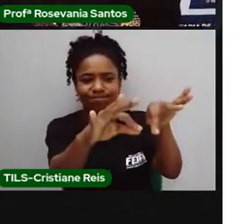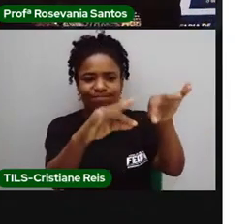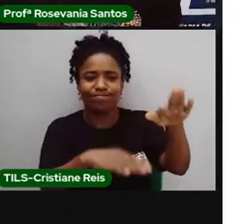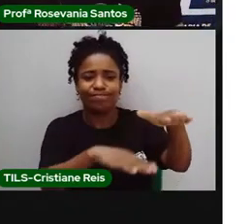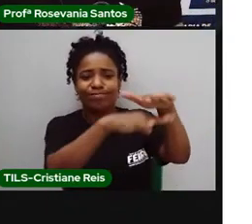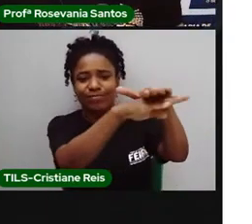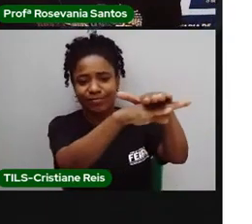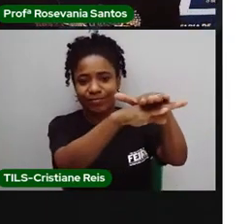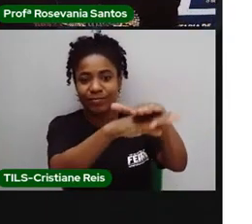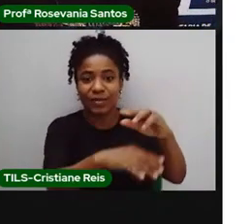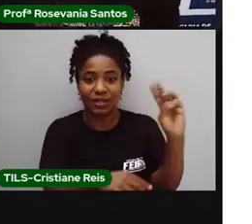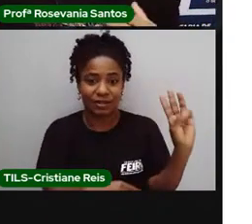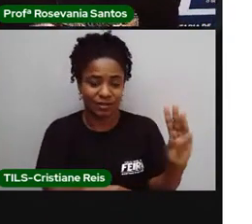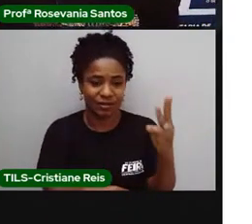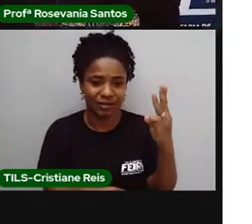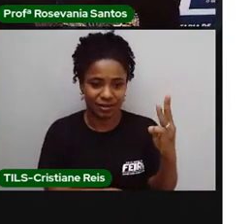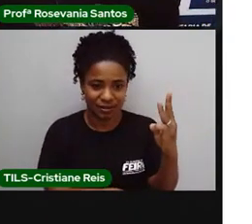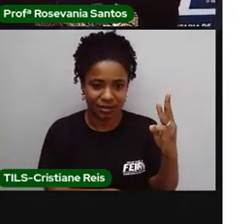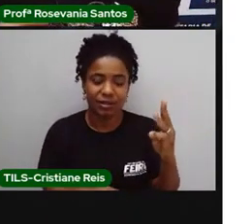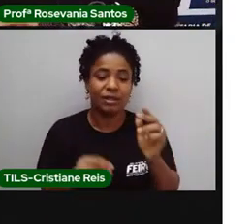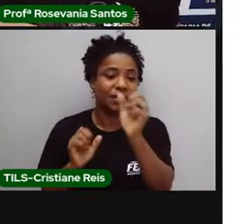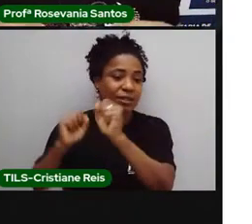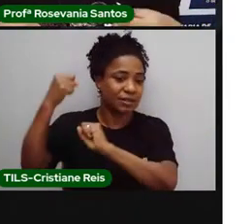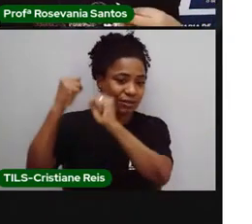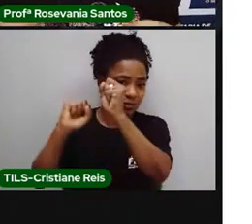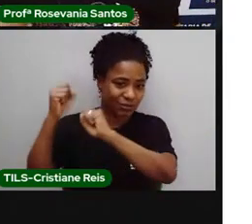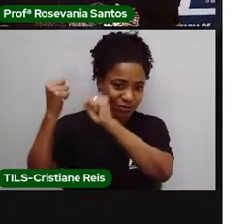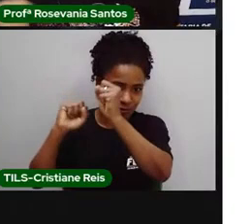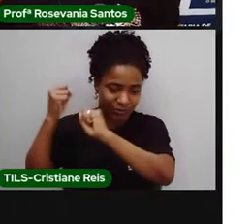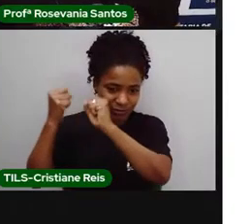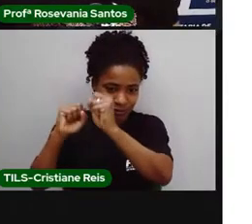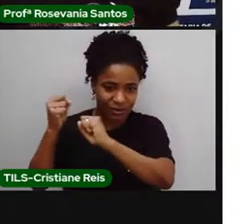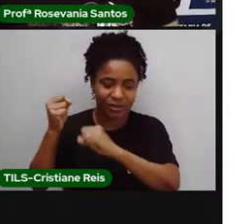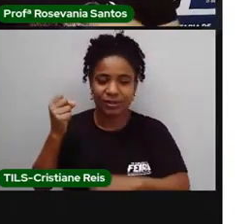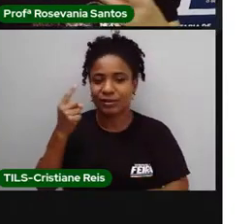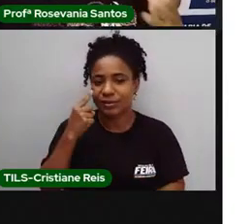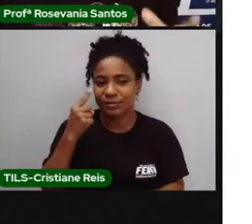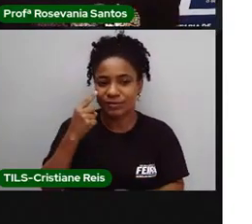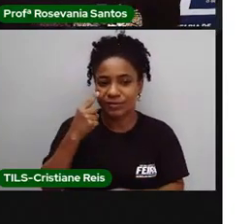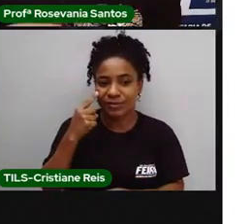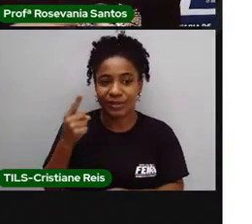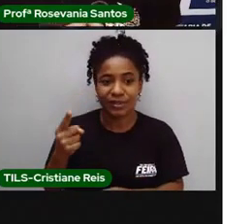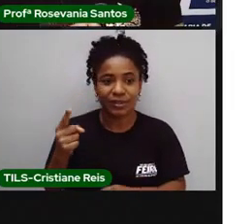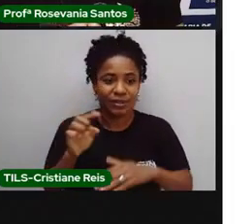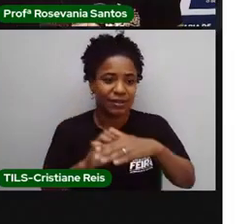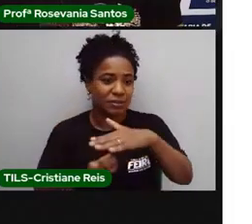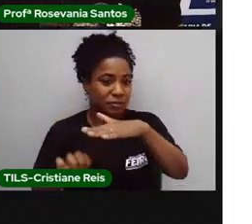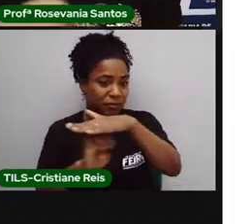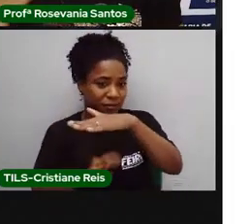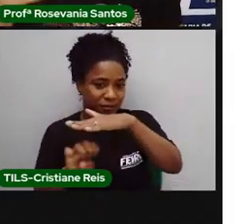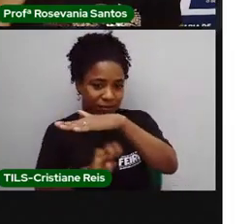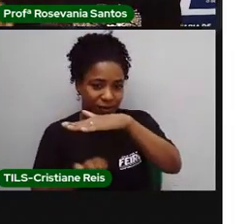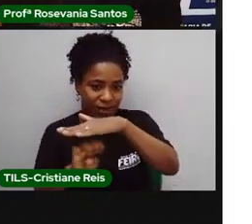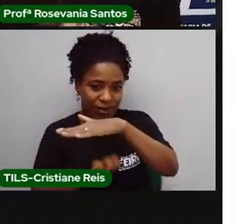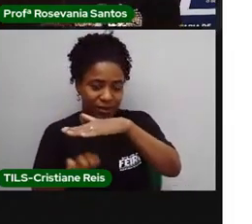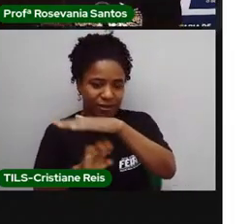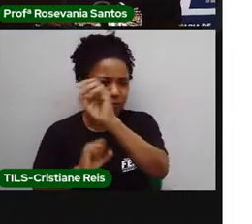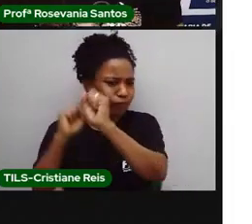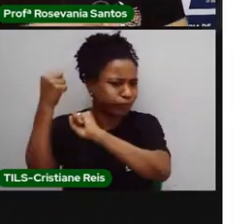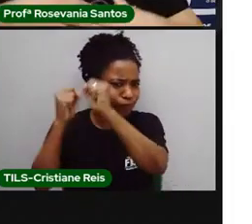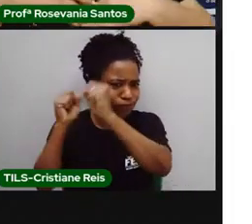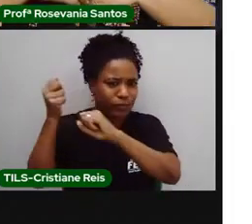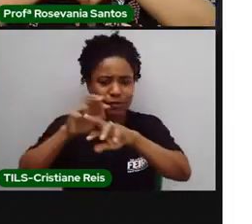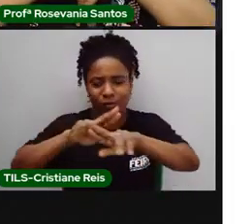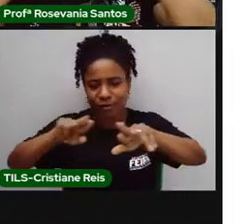o material. Então, nas indústrias que a gente, tanto nas indústrias como, né, nas fábricas,